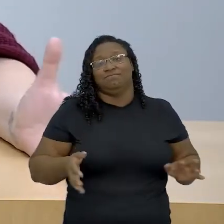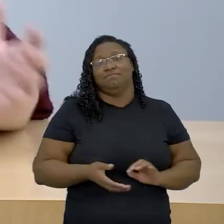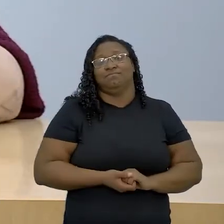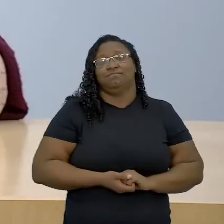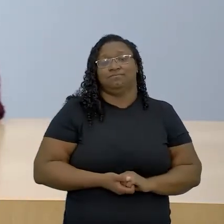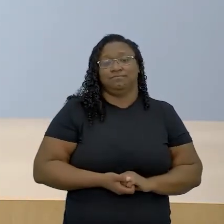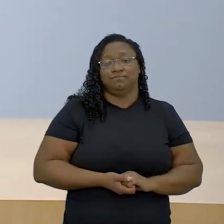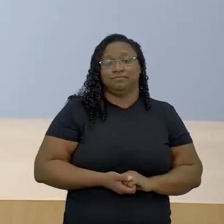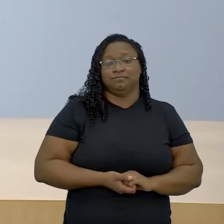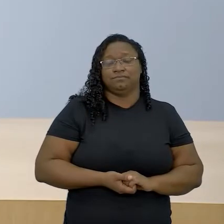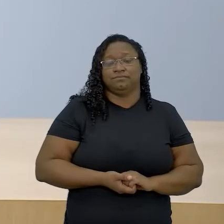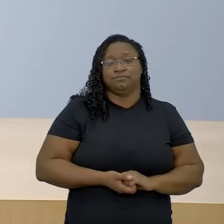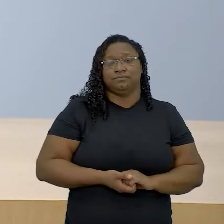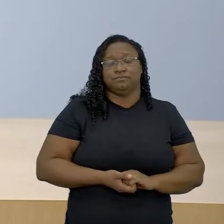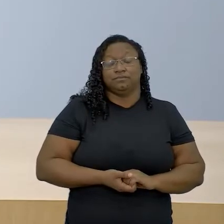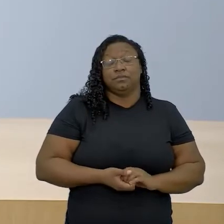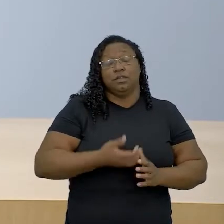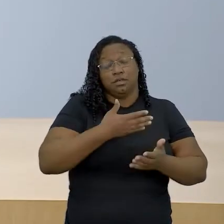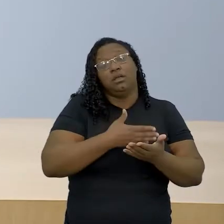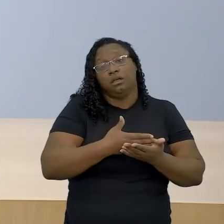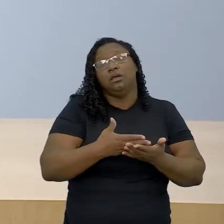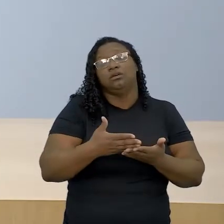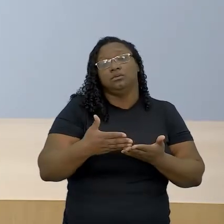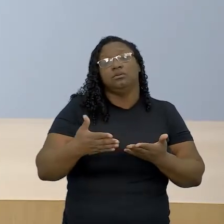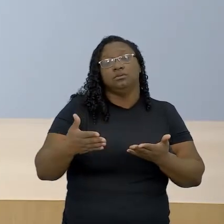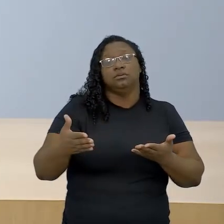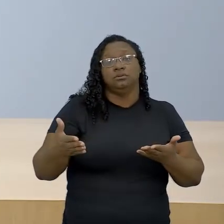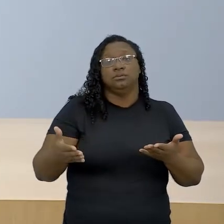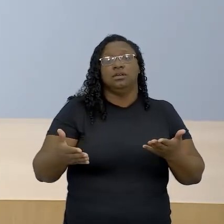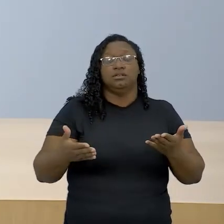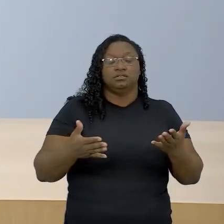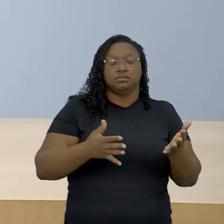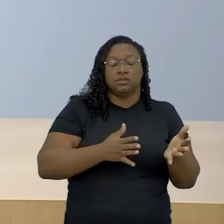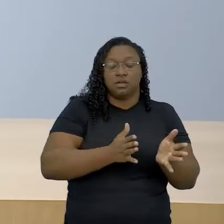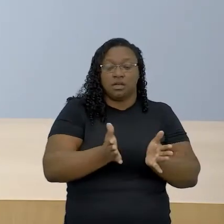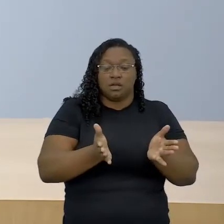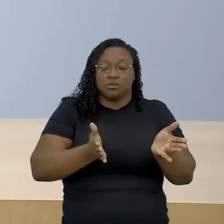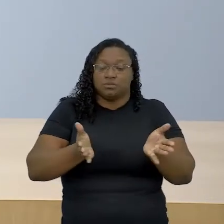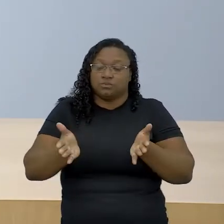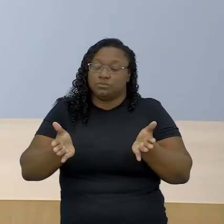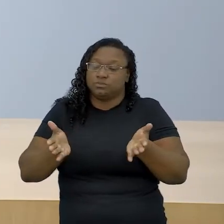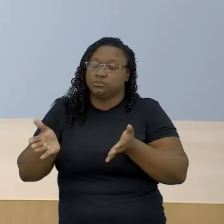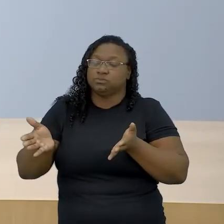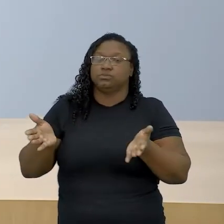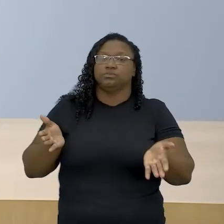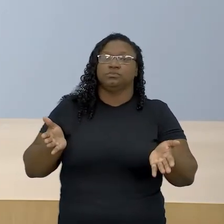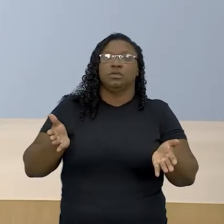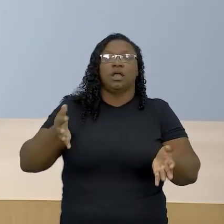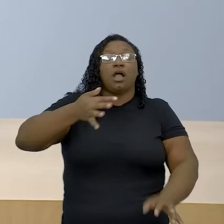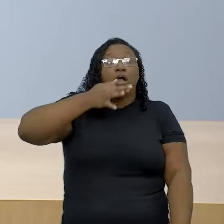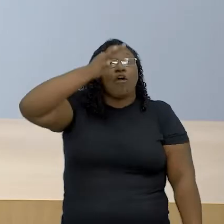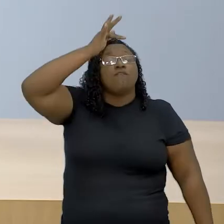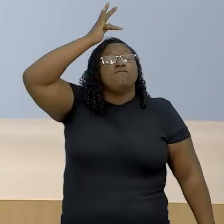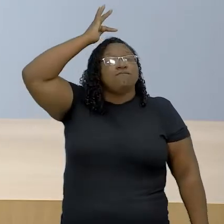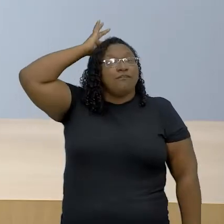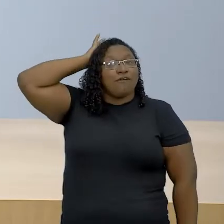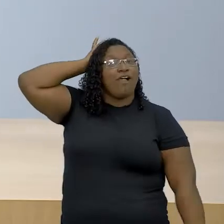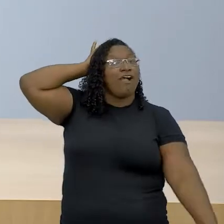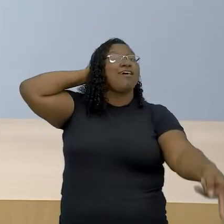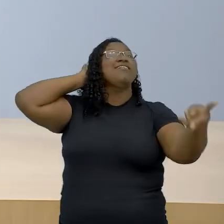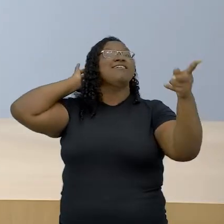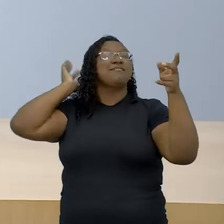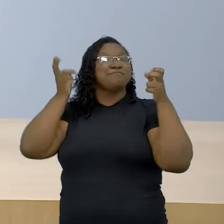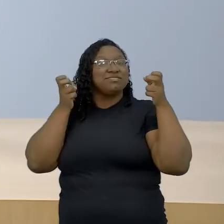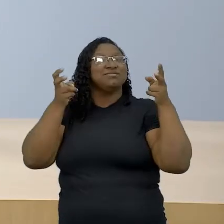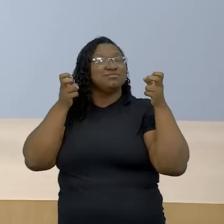né, Então, gente começa, a gente consegue estabelecer esse paralelo que o Foucault tinha sacado muito